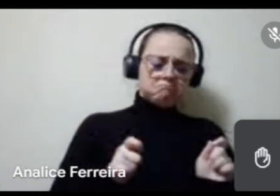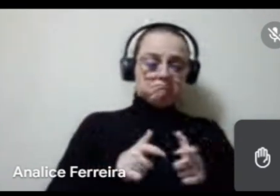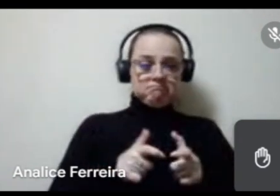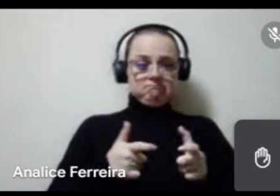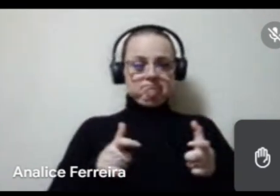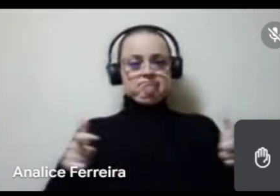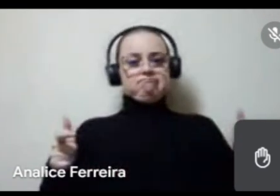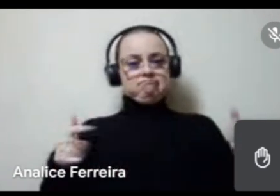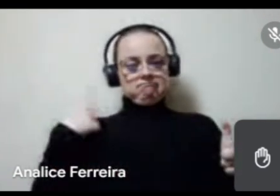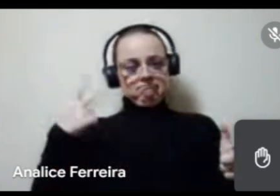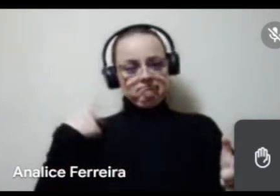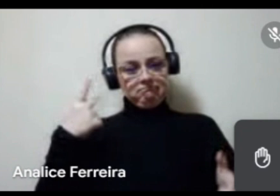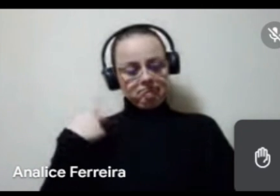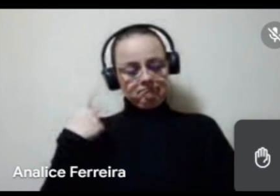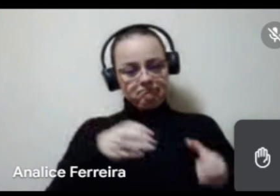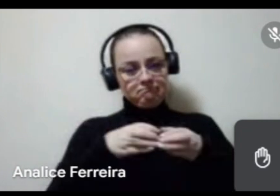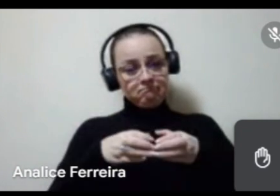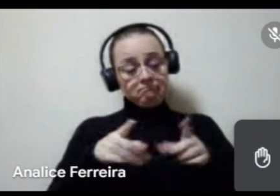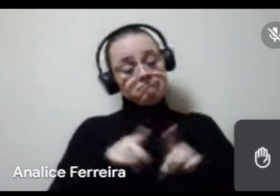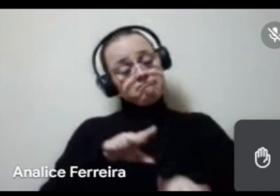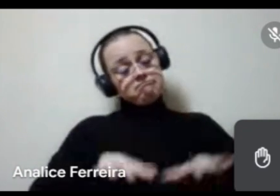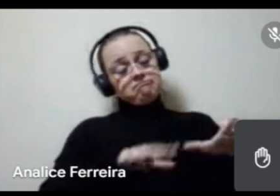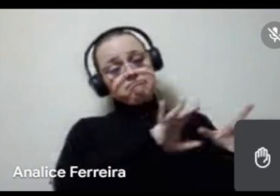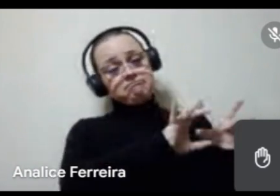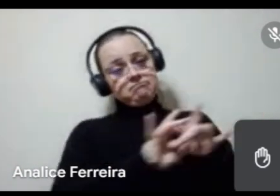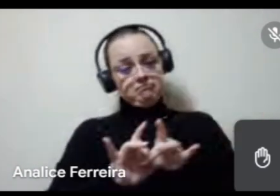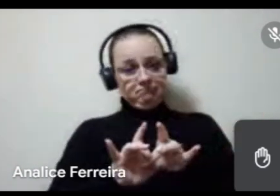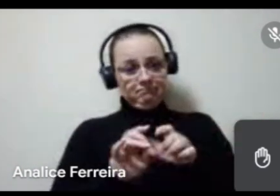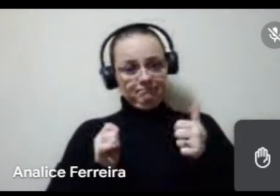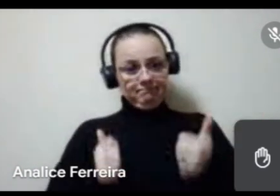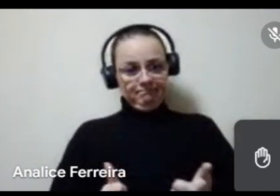as políticas afirmativas dependendo do seu contexto, tá? Então,